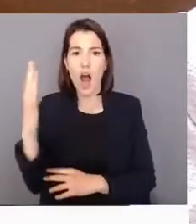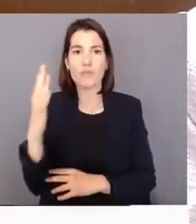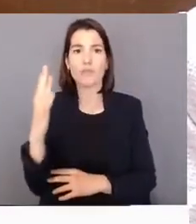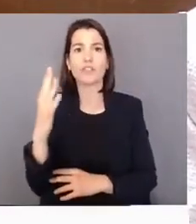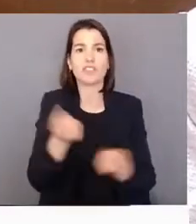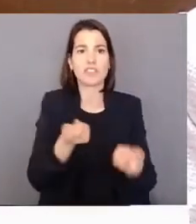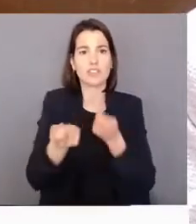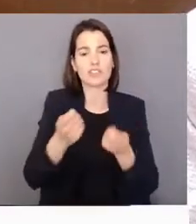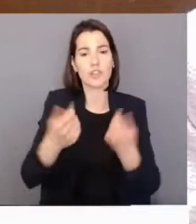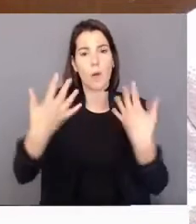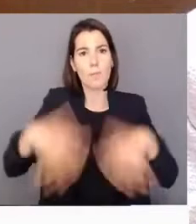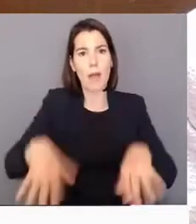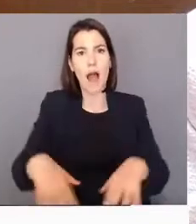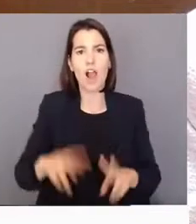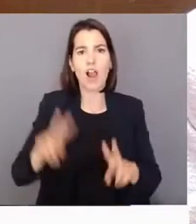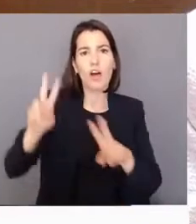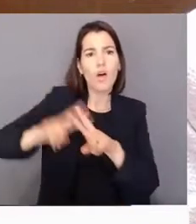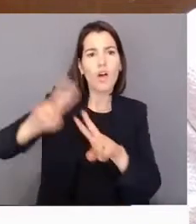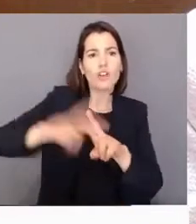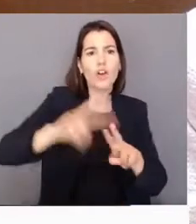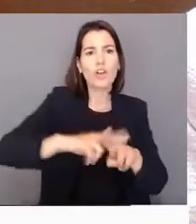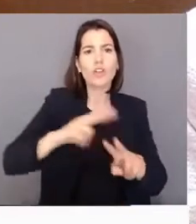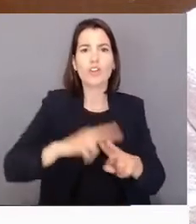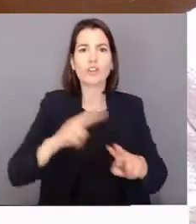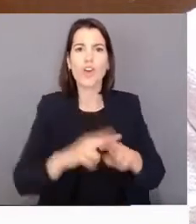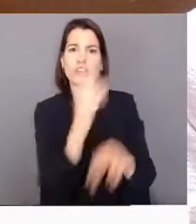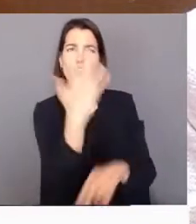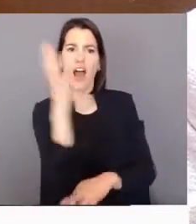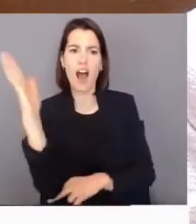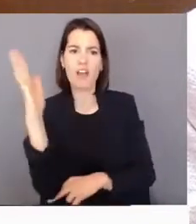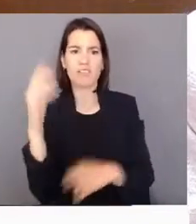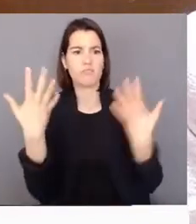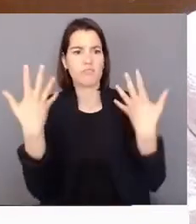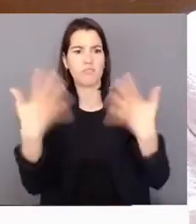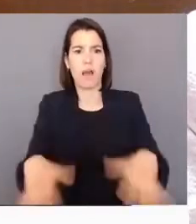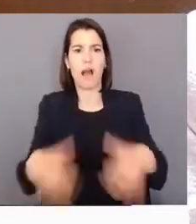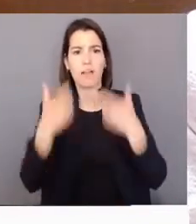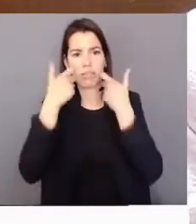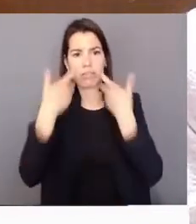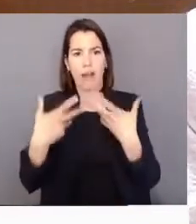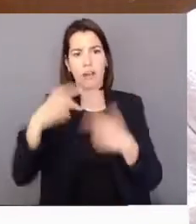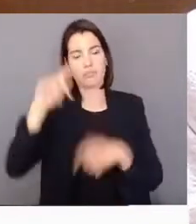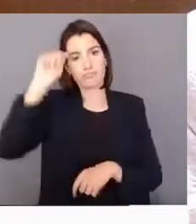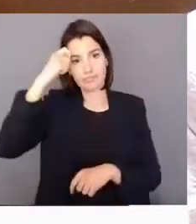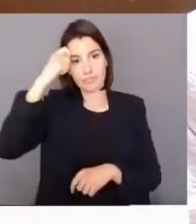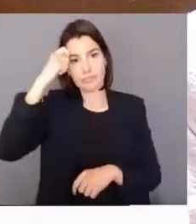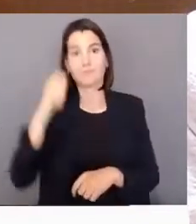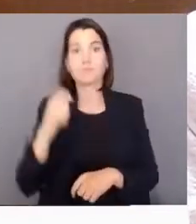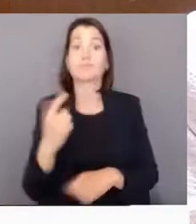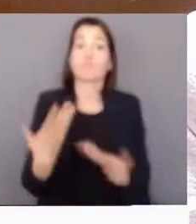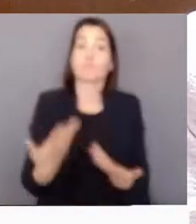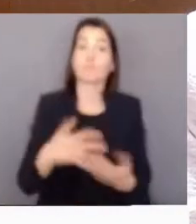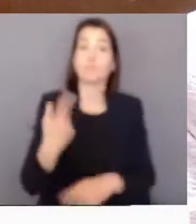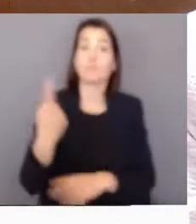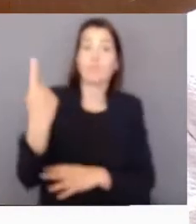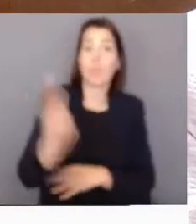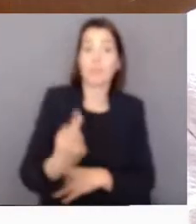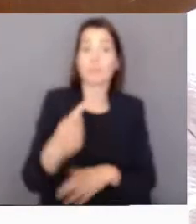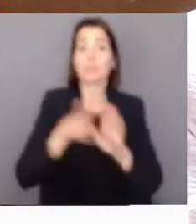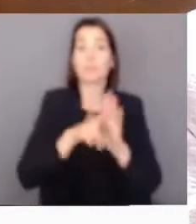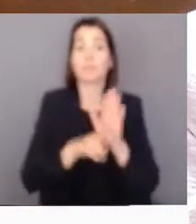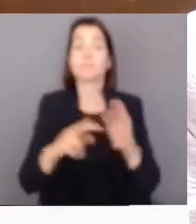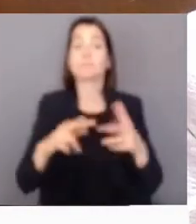podas e desbastos, efetuados de forma de regrada inociva. Passou assim a existir a obrigatoriedade e a criação de regulamentos municipais.